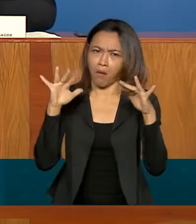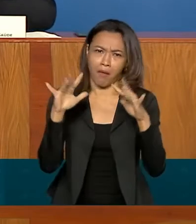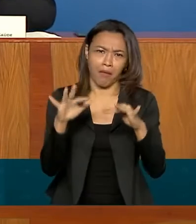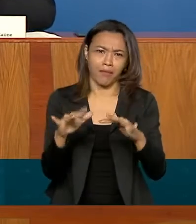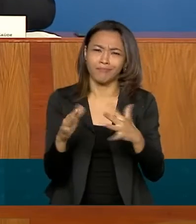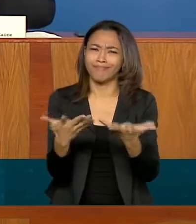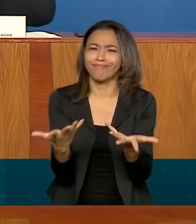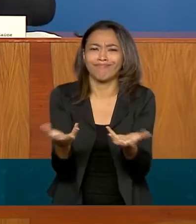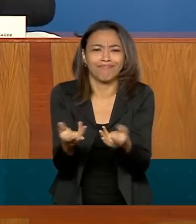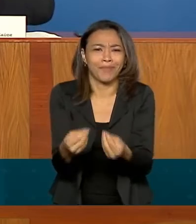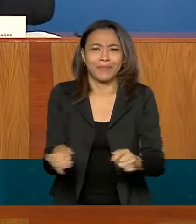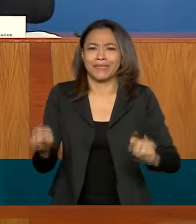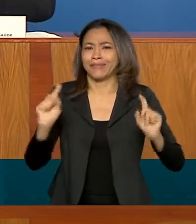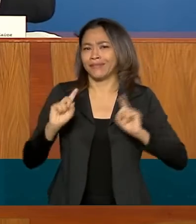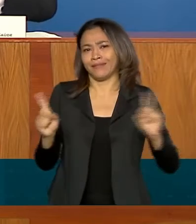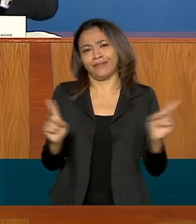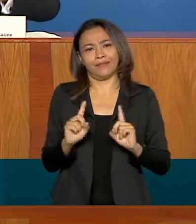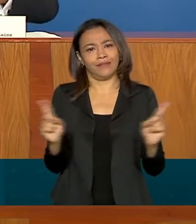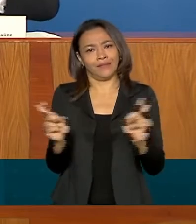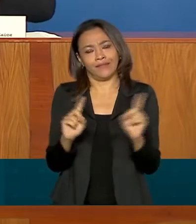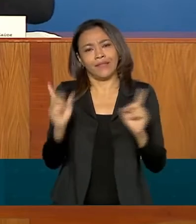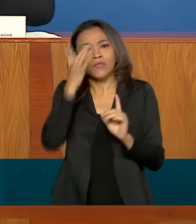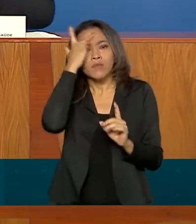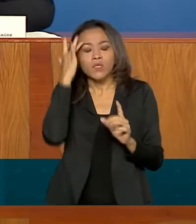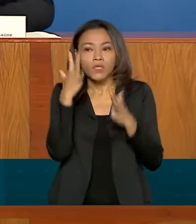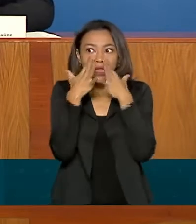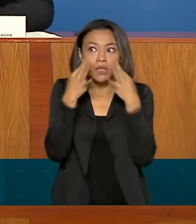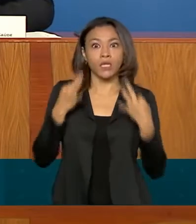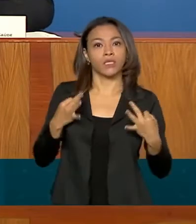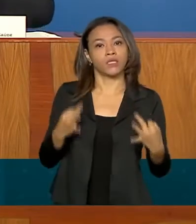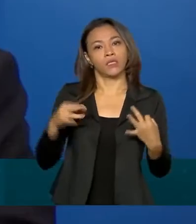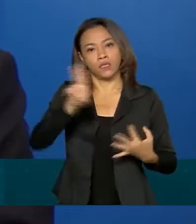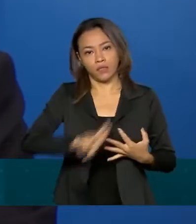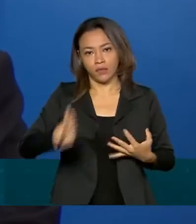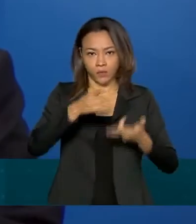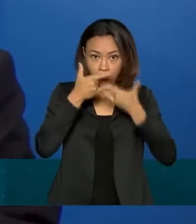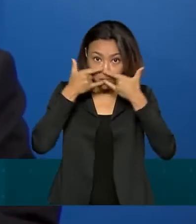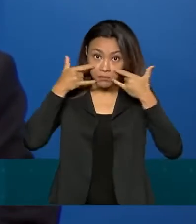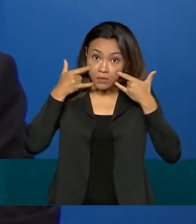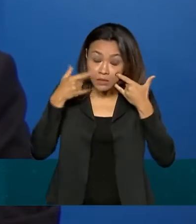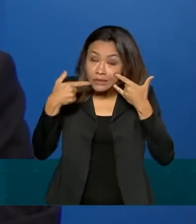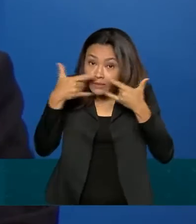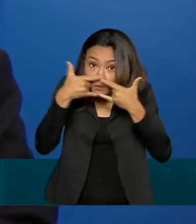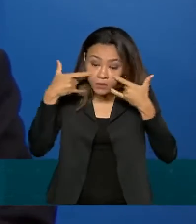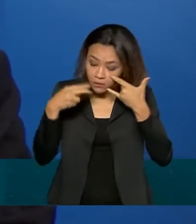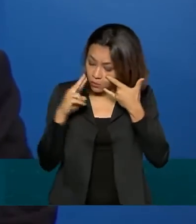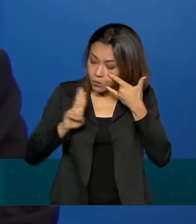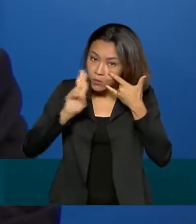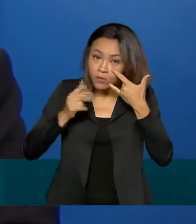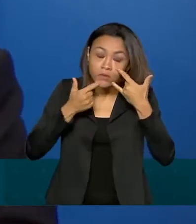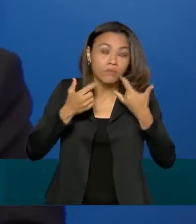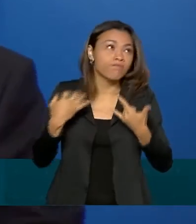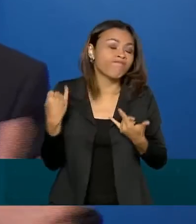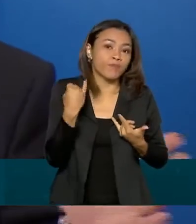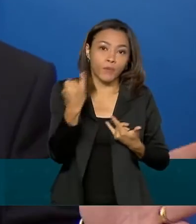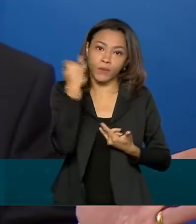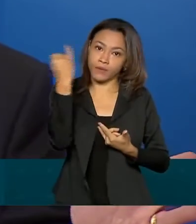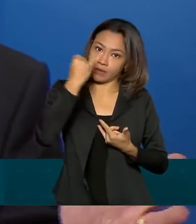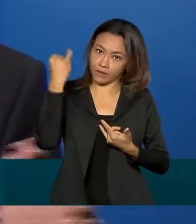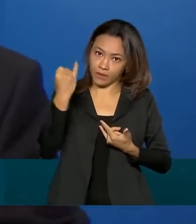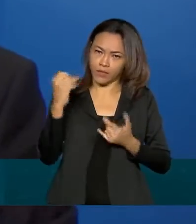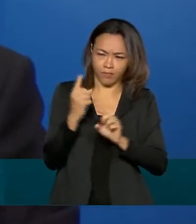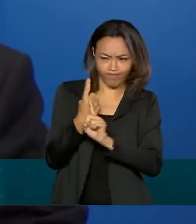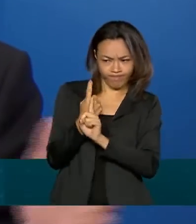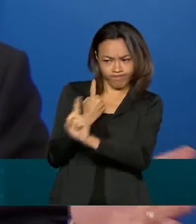desnecessárias. As pessoas devem observar o uso de máscaras. O uso de máscaras é importante, é fundamental. Devem guardar o